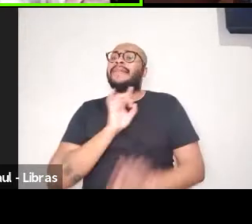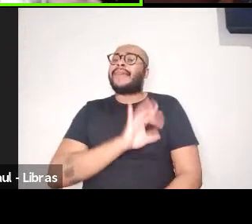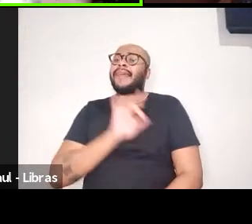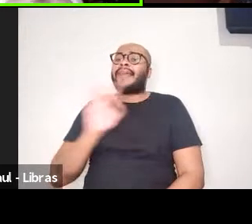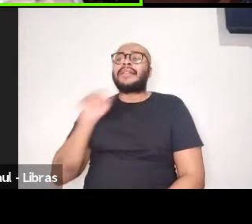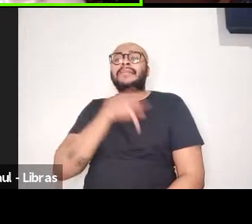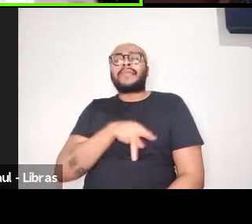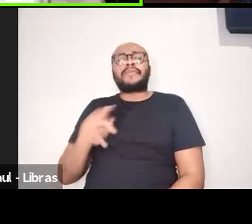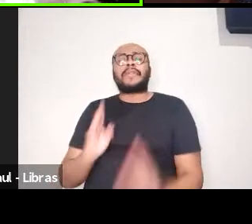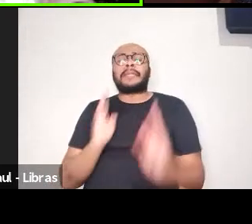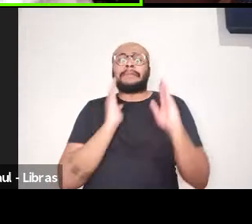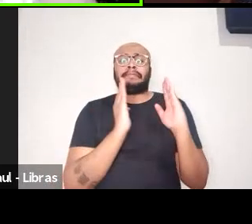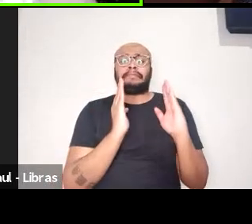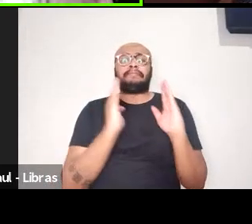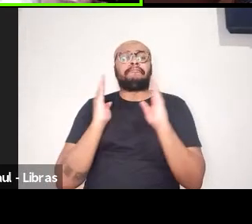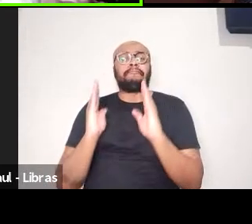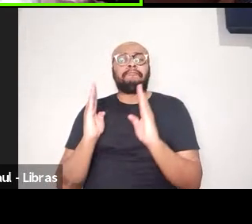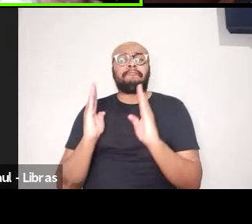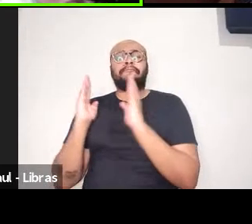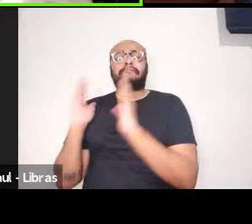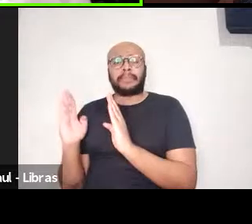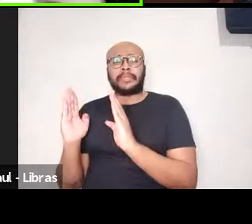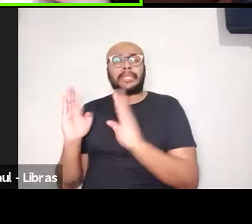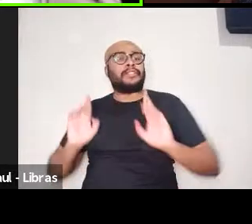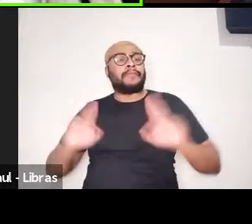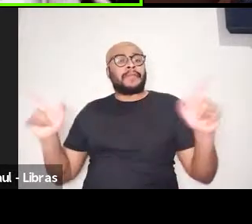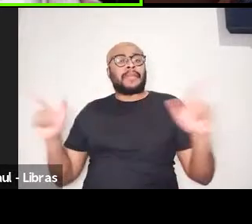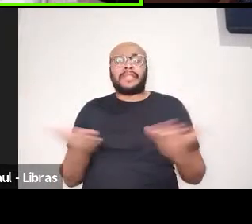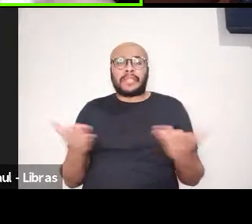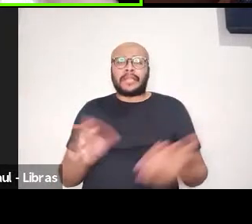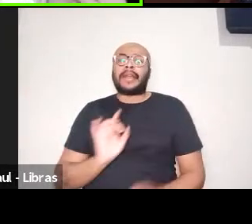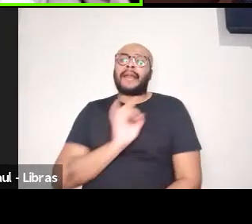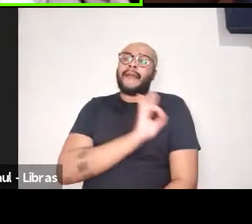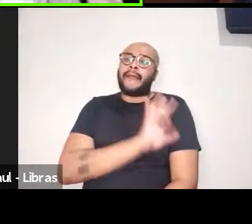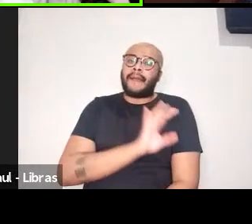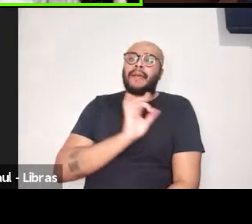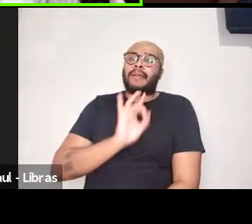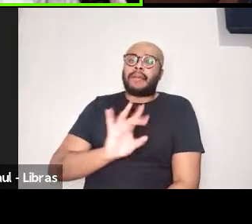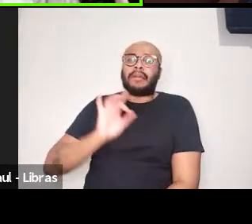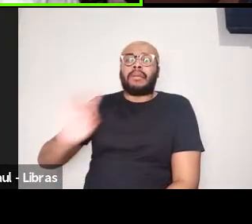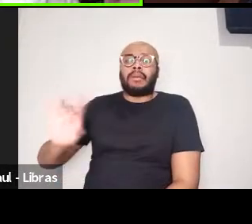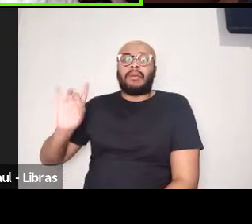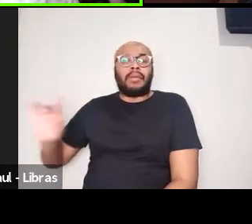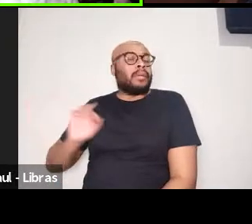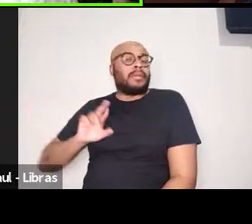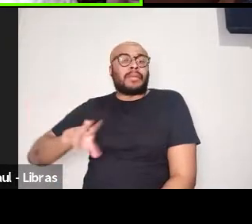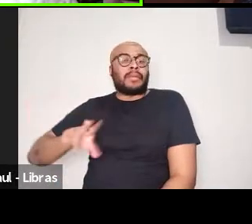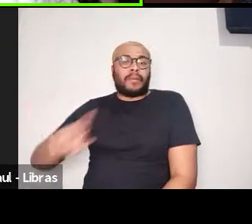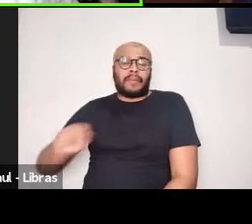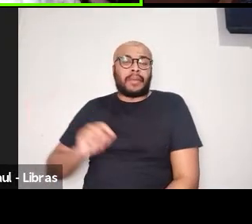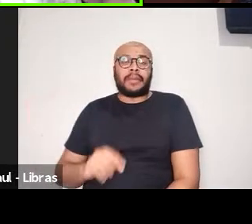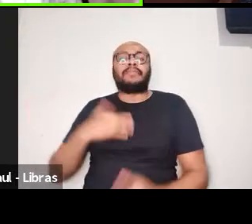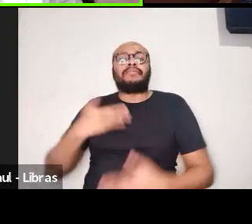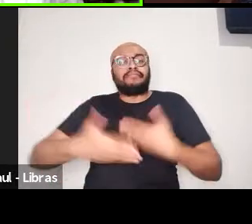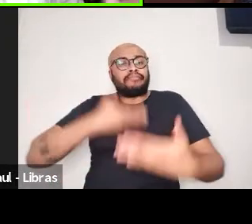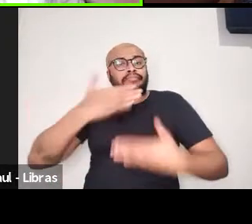e não como usualmente se faz ao longo das nossas lives,